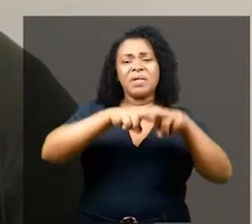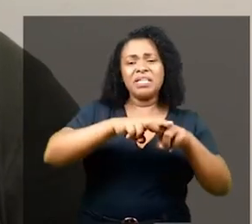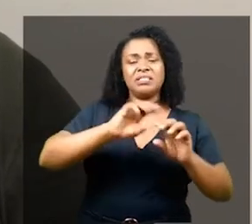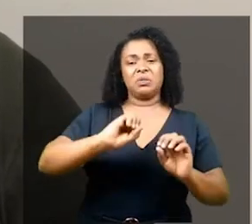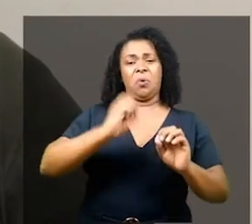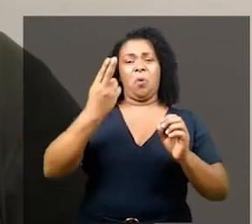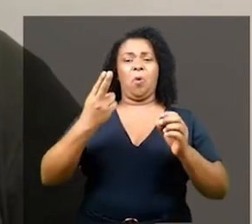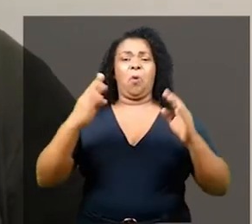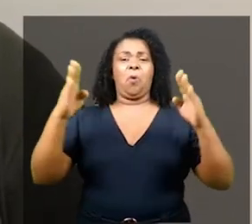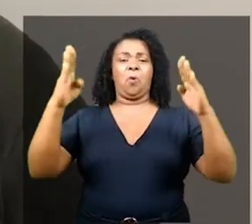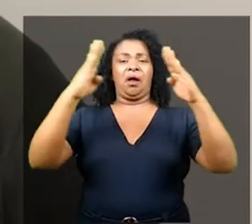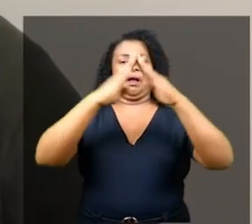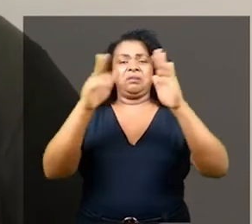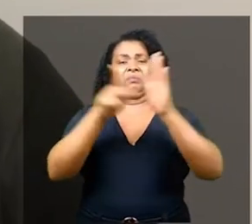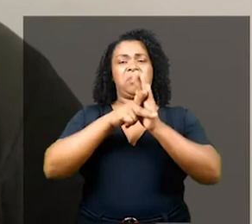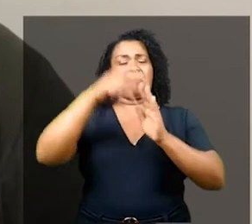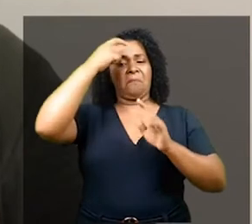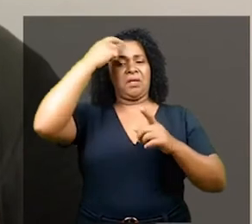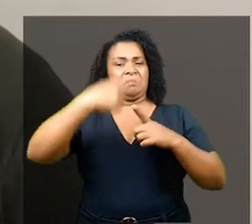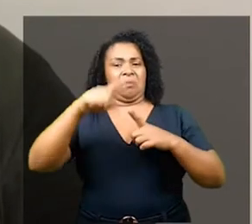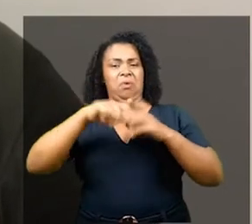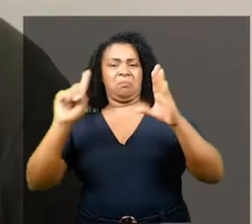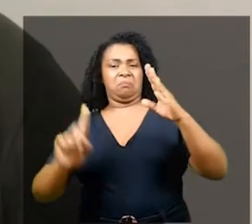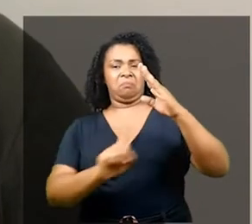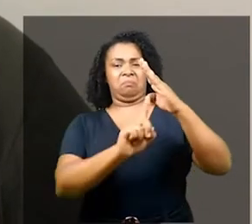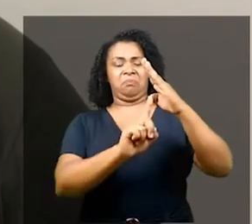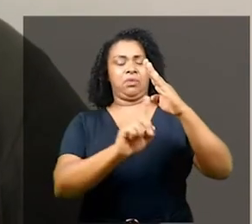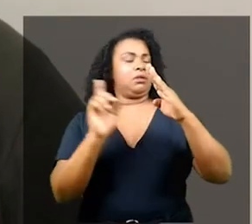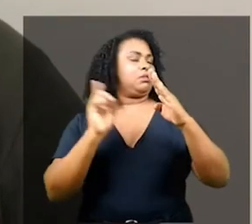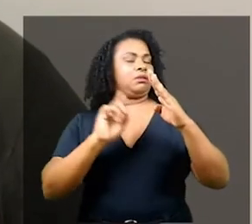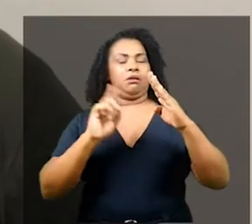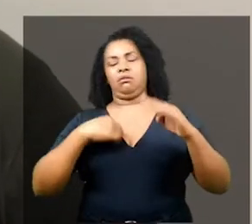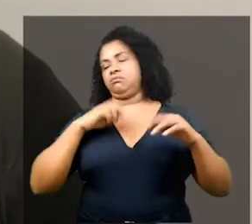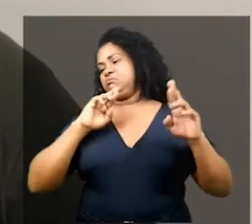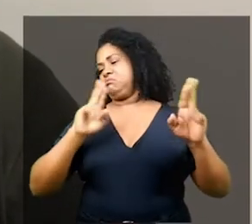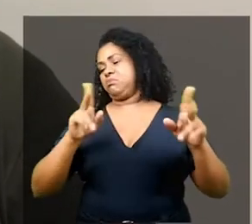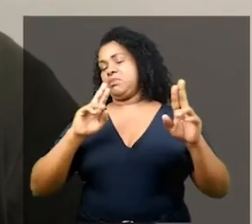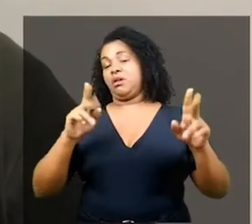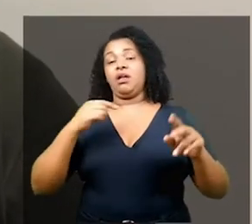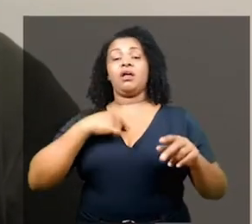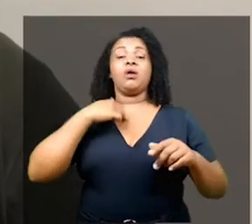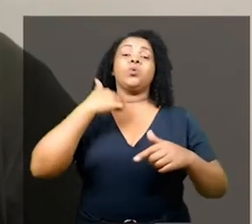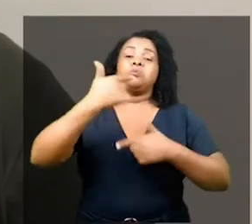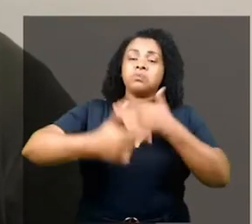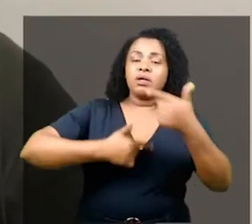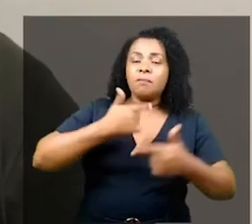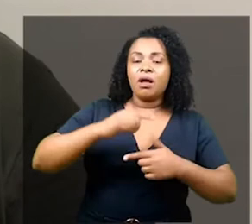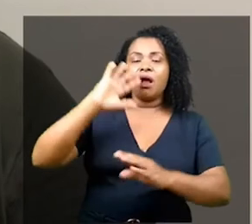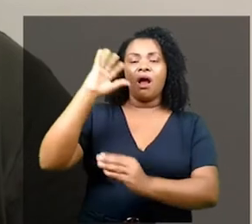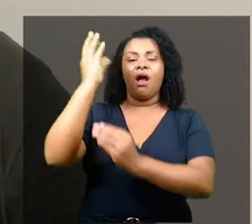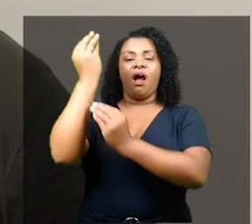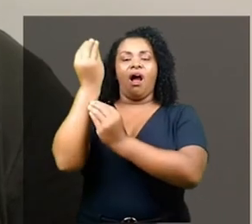manicômios. Eu tenho uma carreira que envolve a minha exposição e que brinca com as vaidades